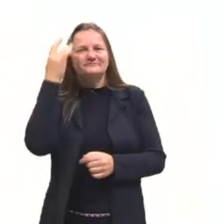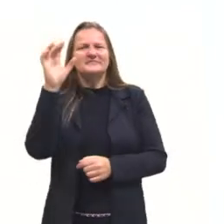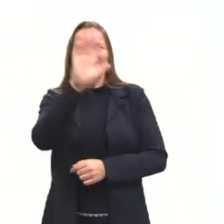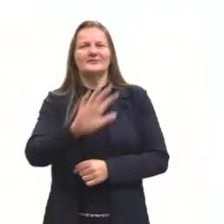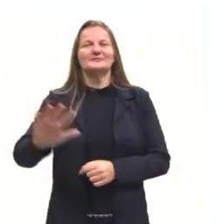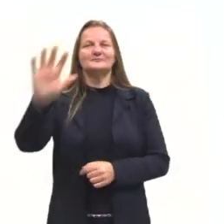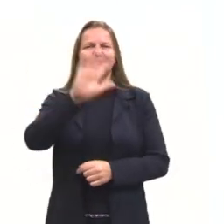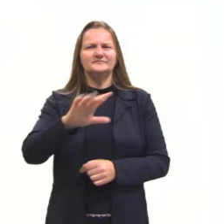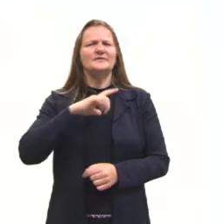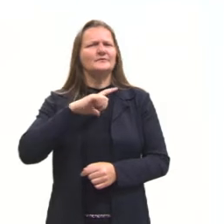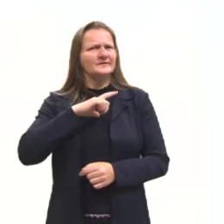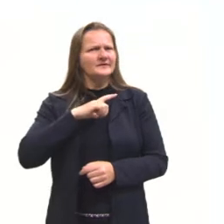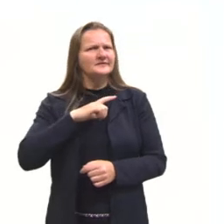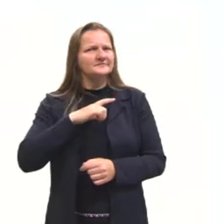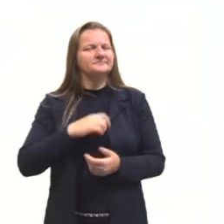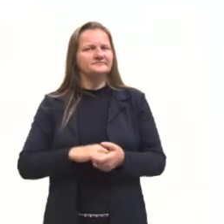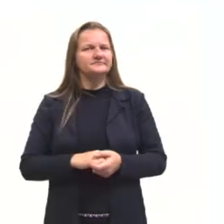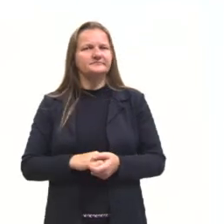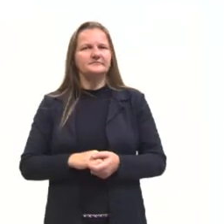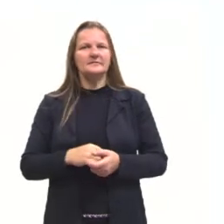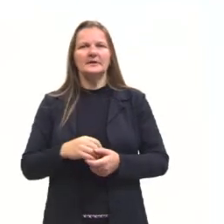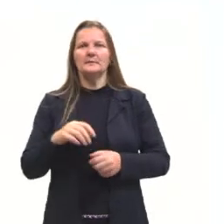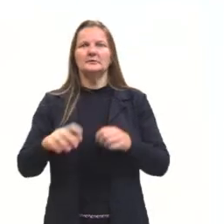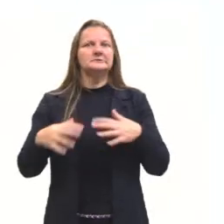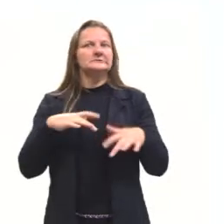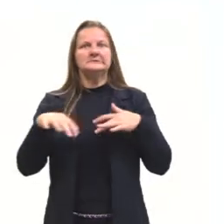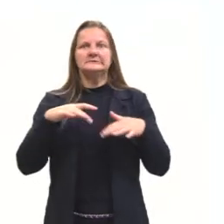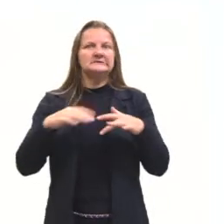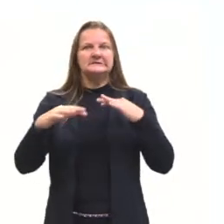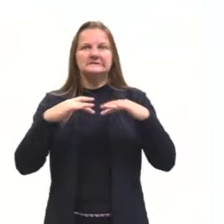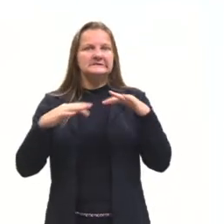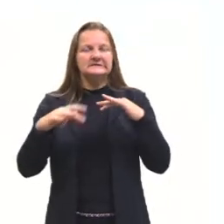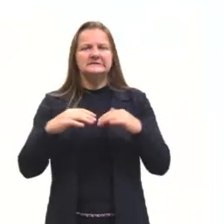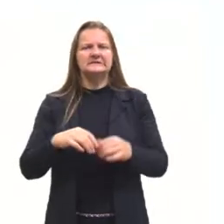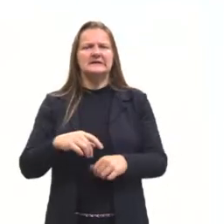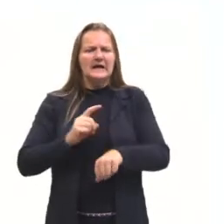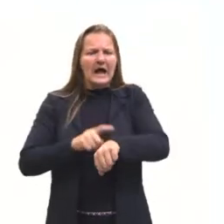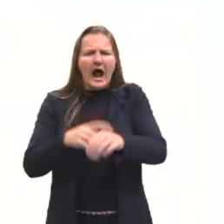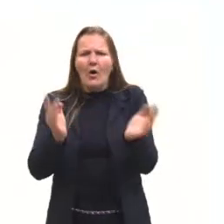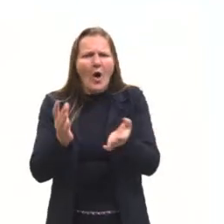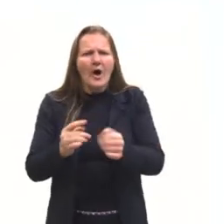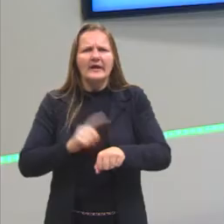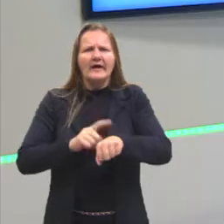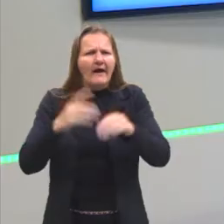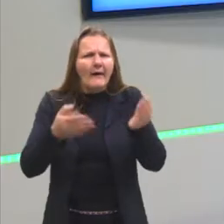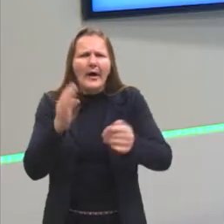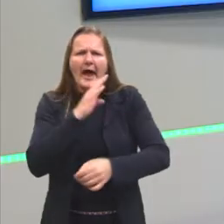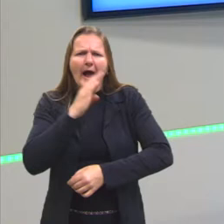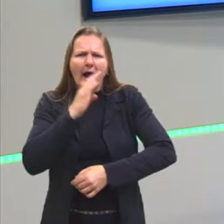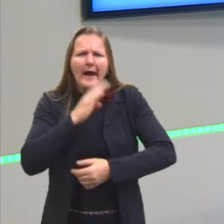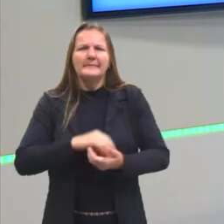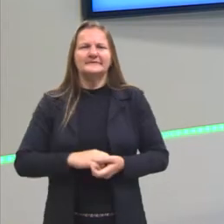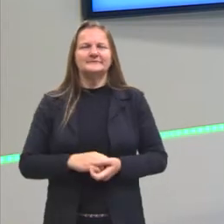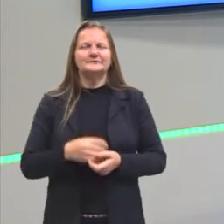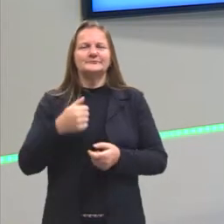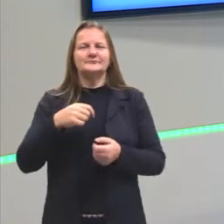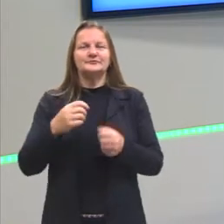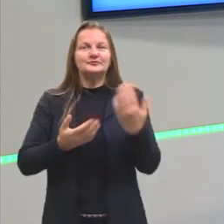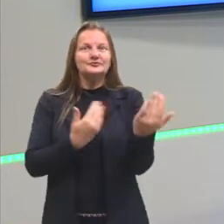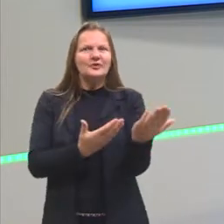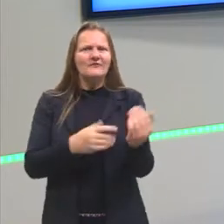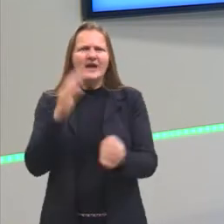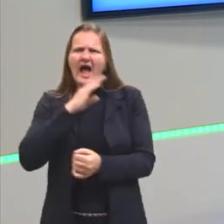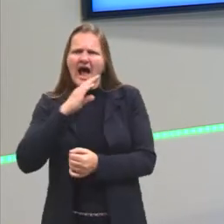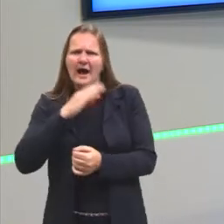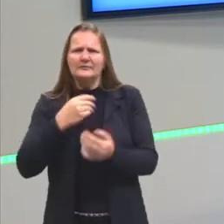elas estão mais aceleradas, né? Mais imediatista, o jovem quer as coisas tudo para ontem, né?